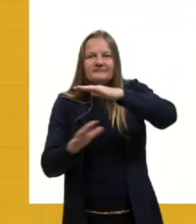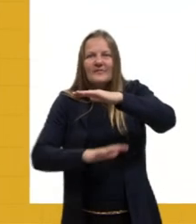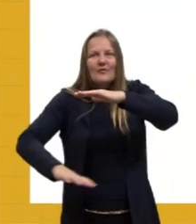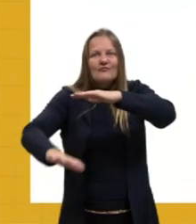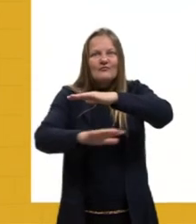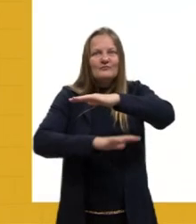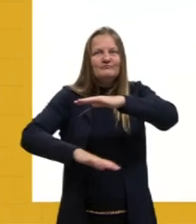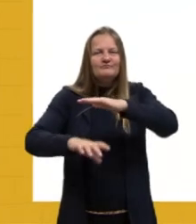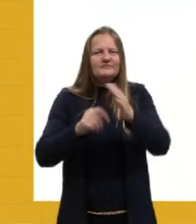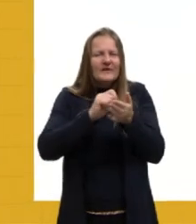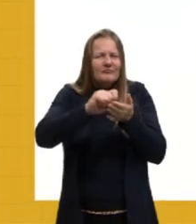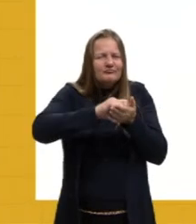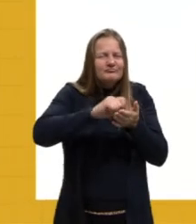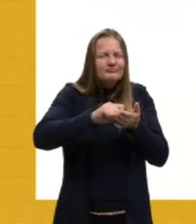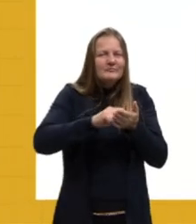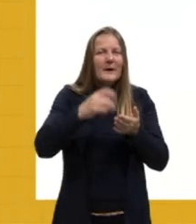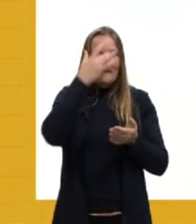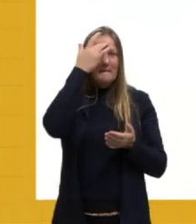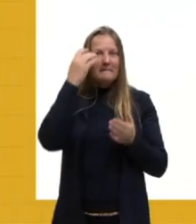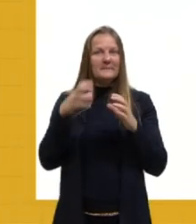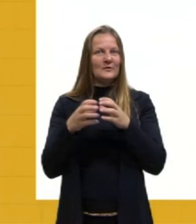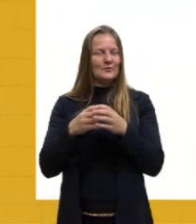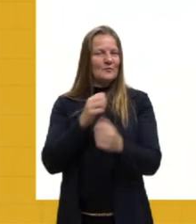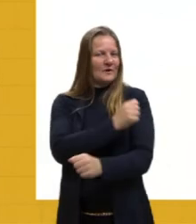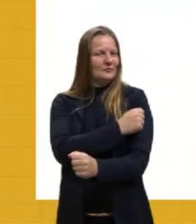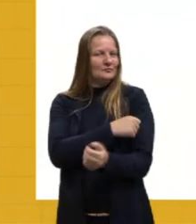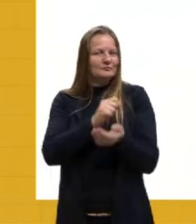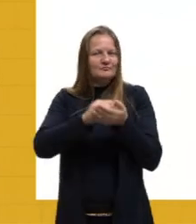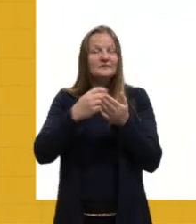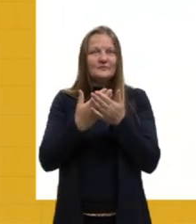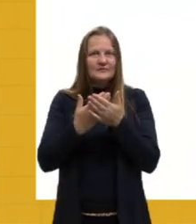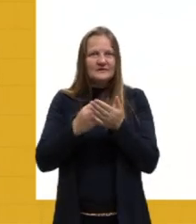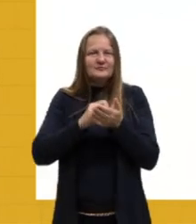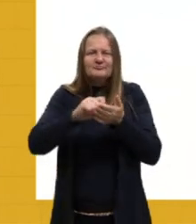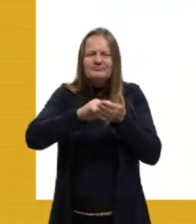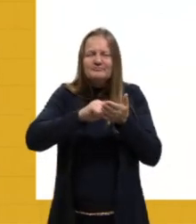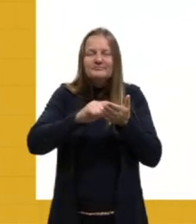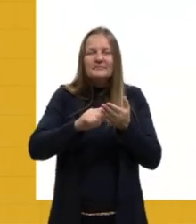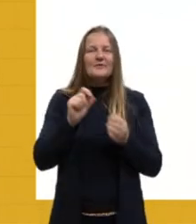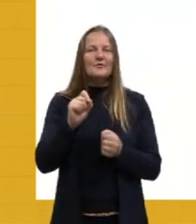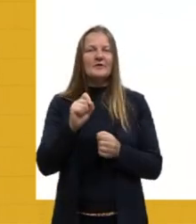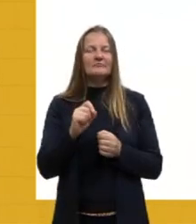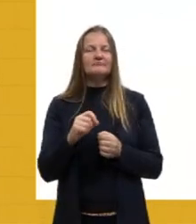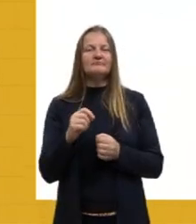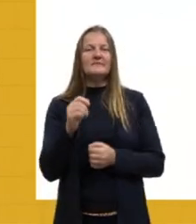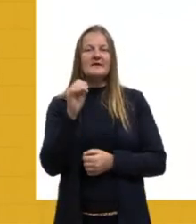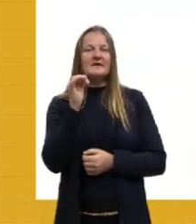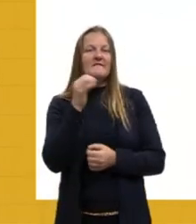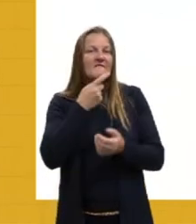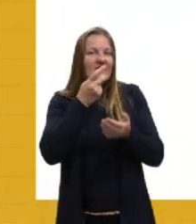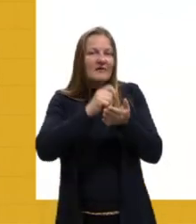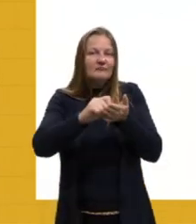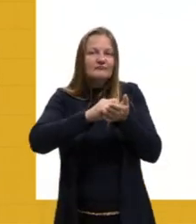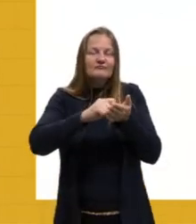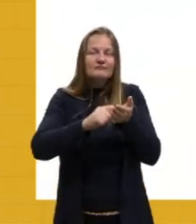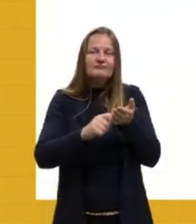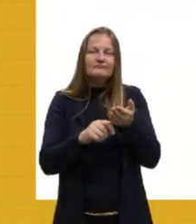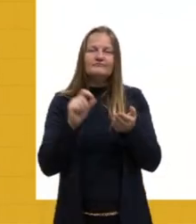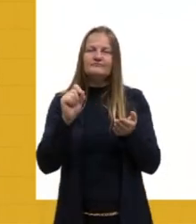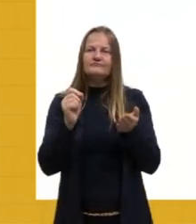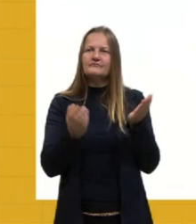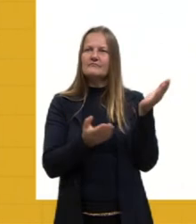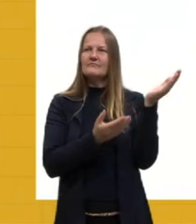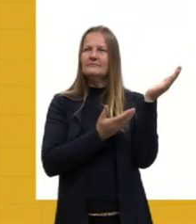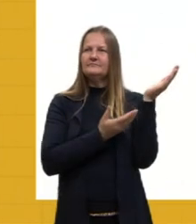as anotações realizadas pelo grupo de alunos, estavam as seguintes afirmações sobre um lago.